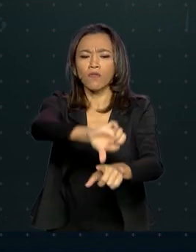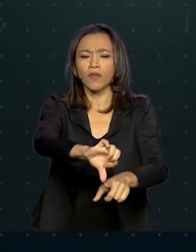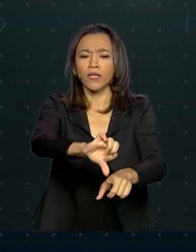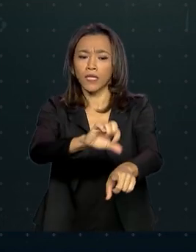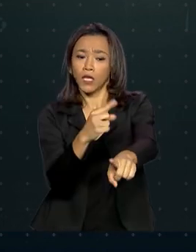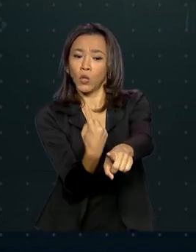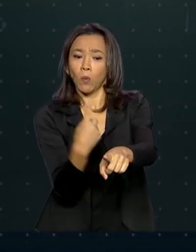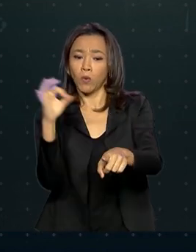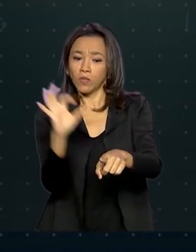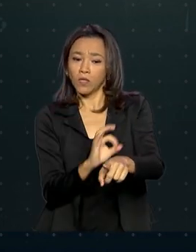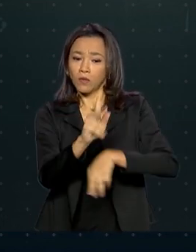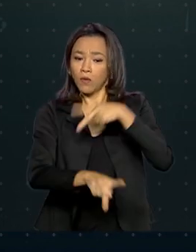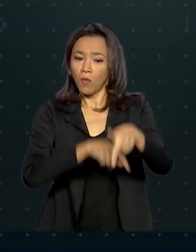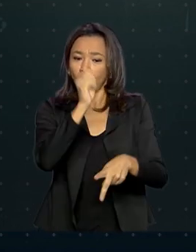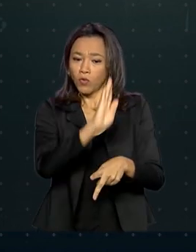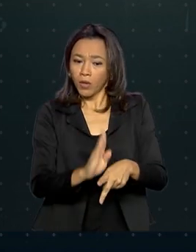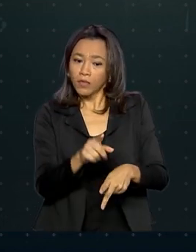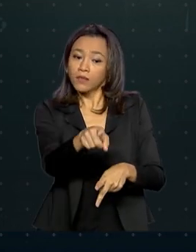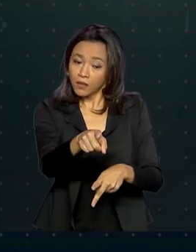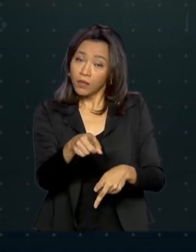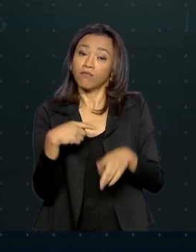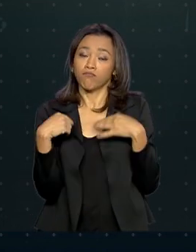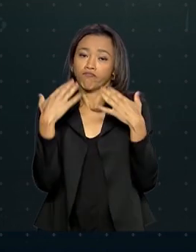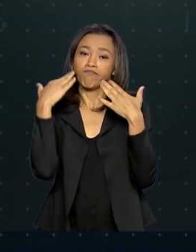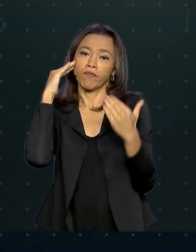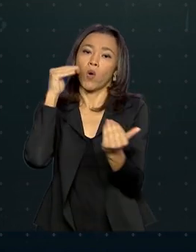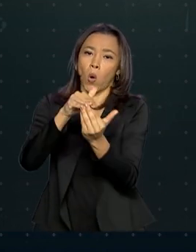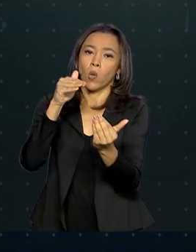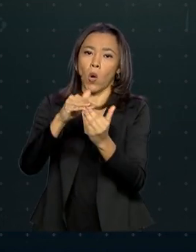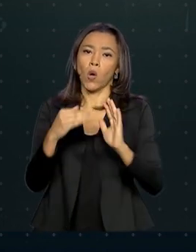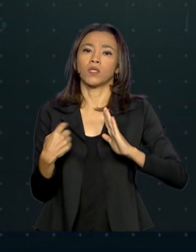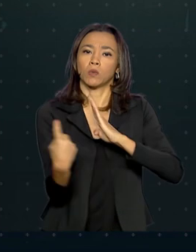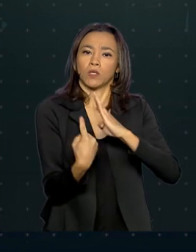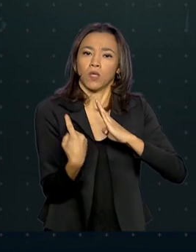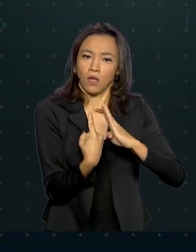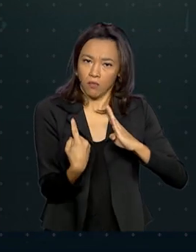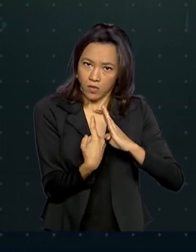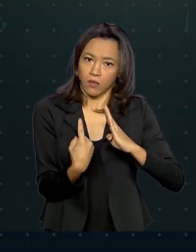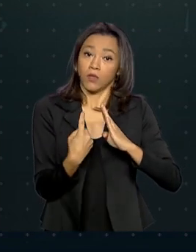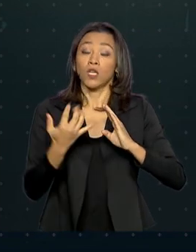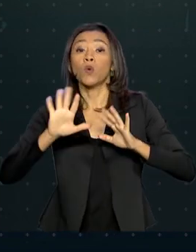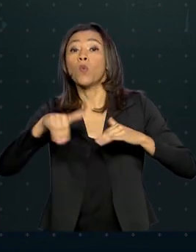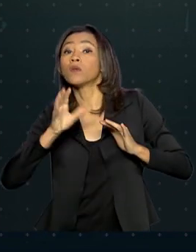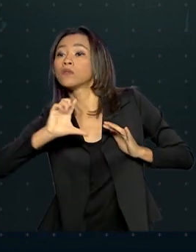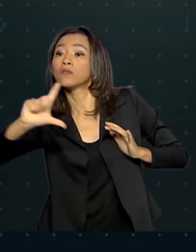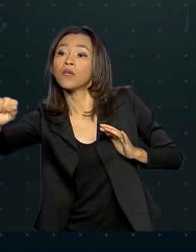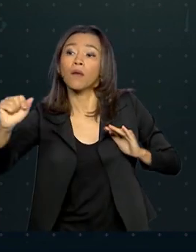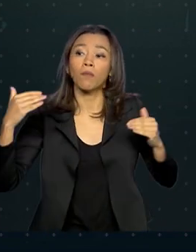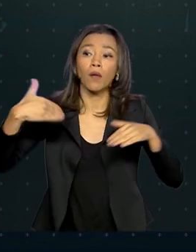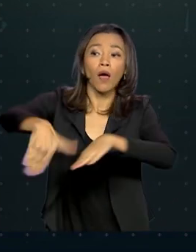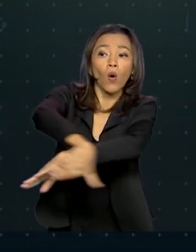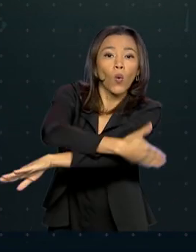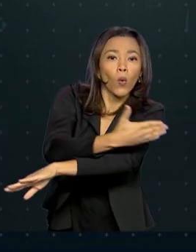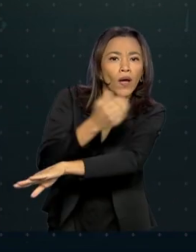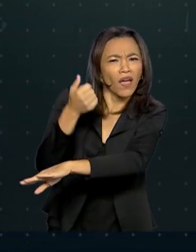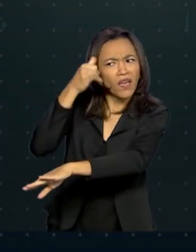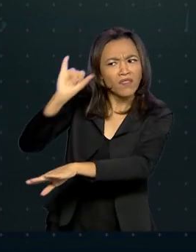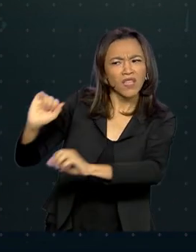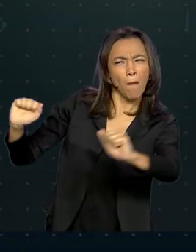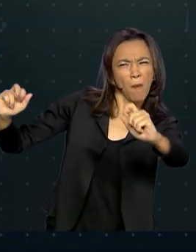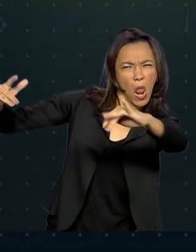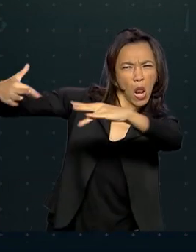dos brasileiros aderiram ao isolamento social e ao sair para a rua evitam ambientes